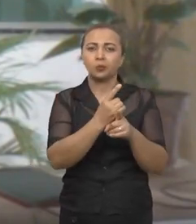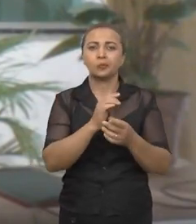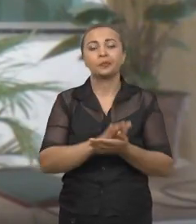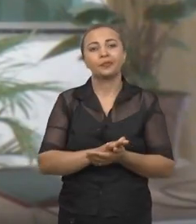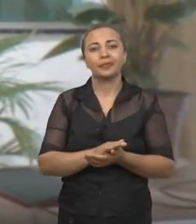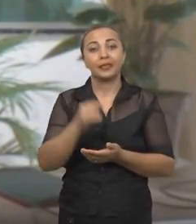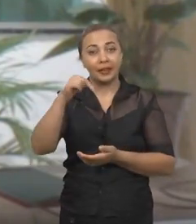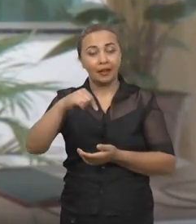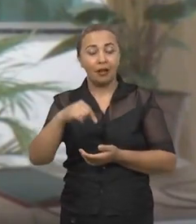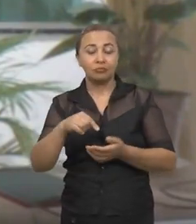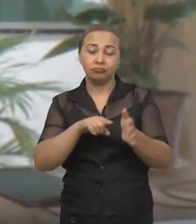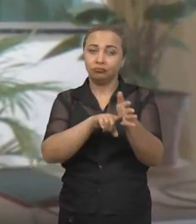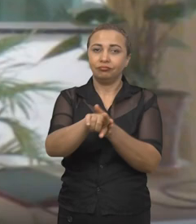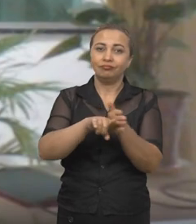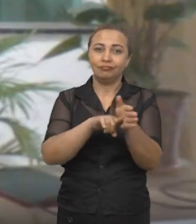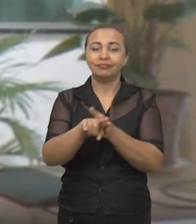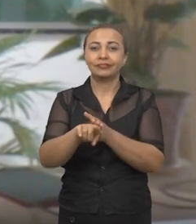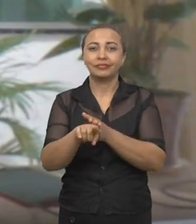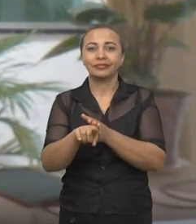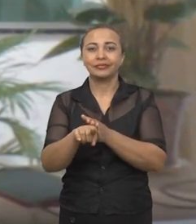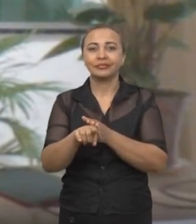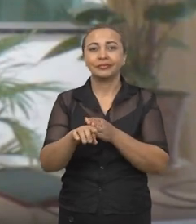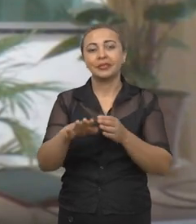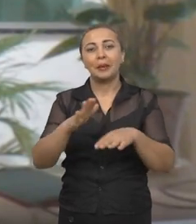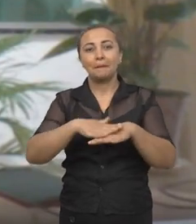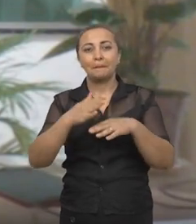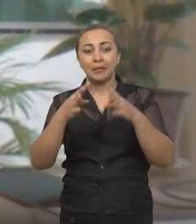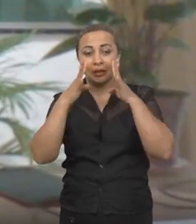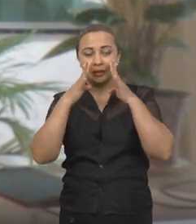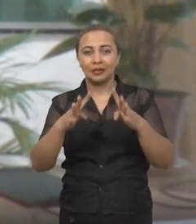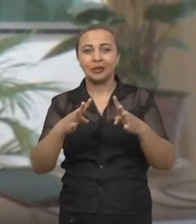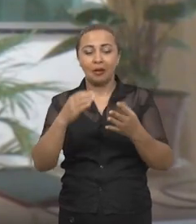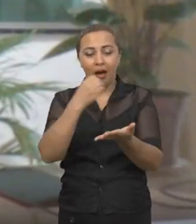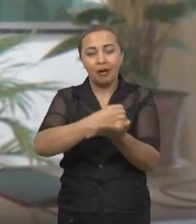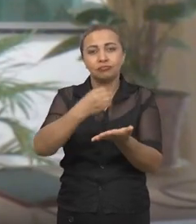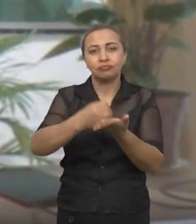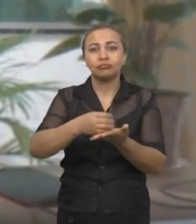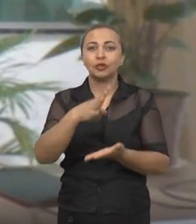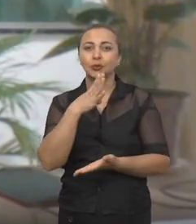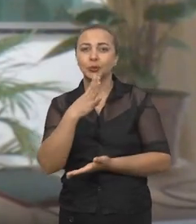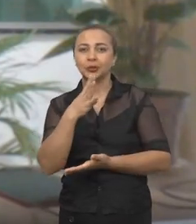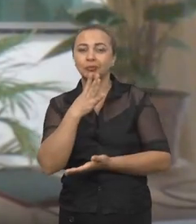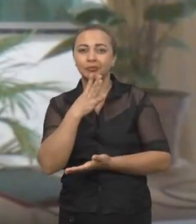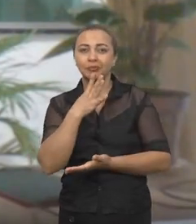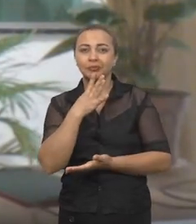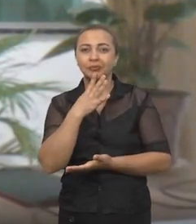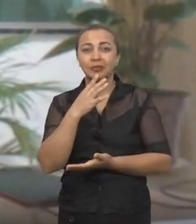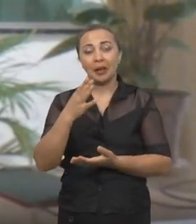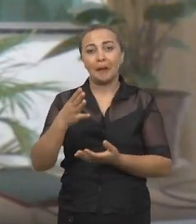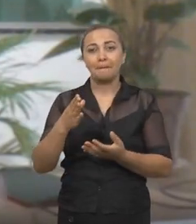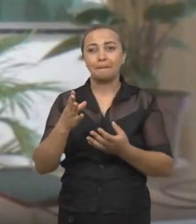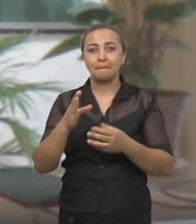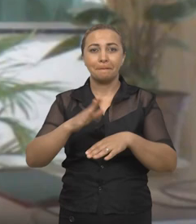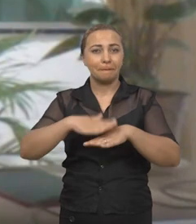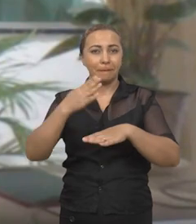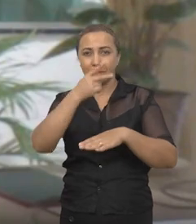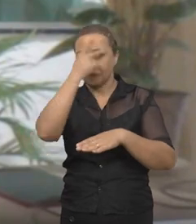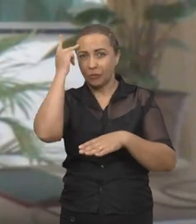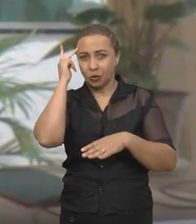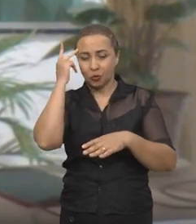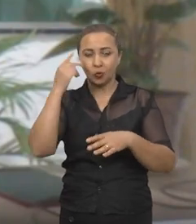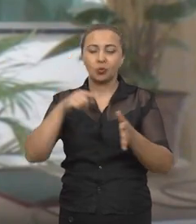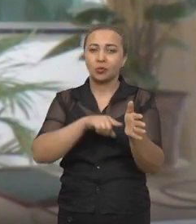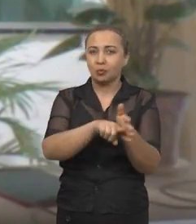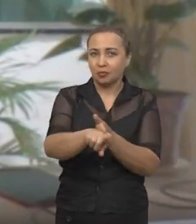você faça. E na pesquisa, é a questão mais, a patente, ela é feita mais também, pela maioria dos